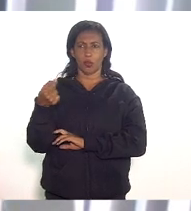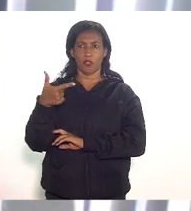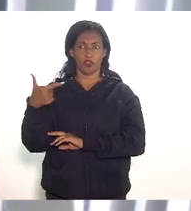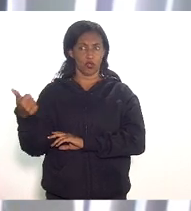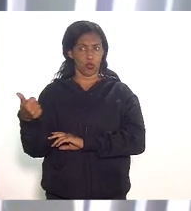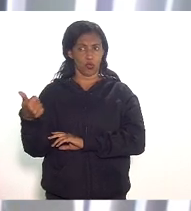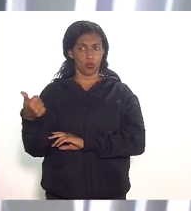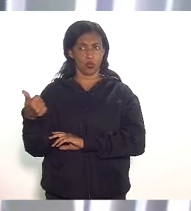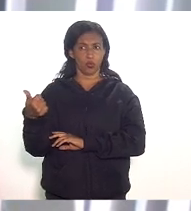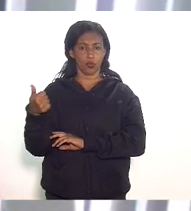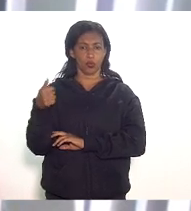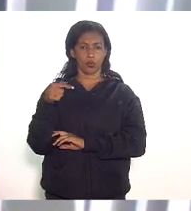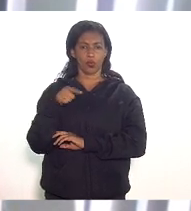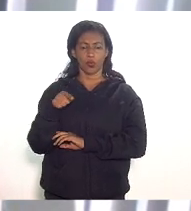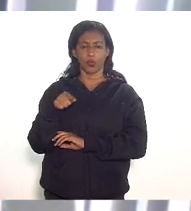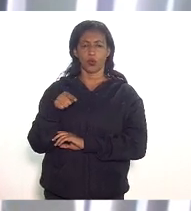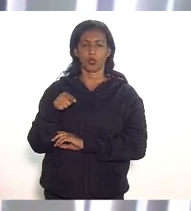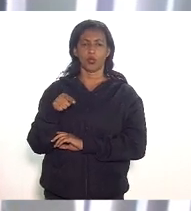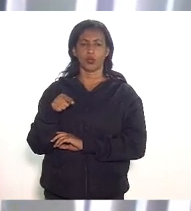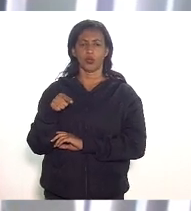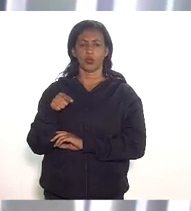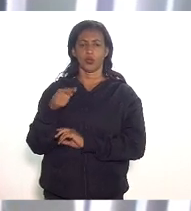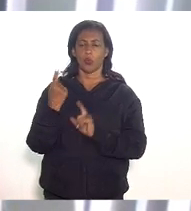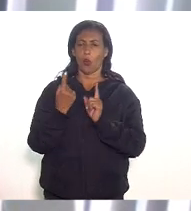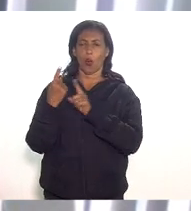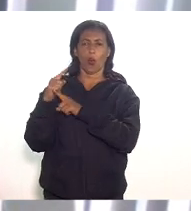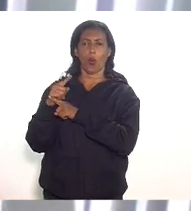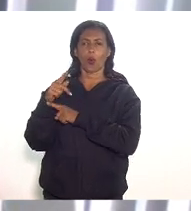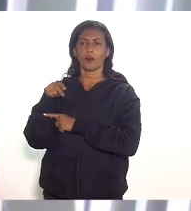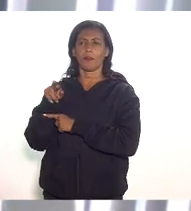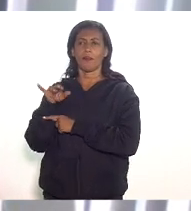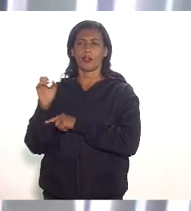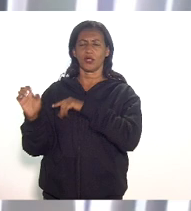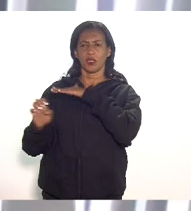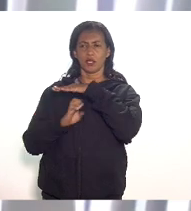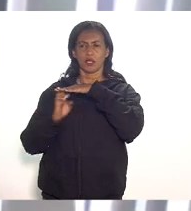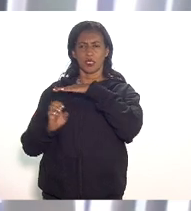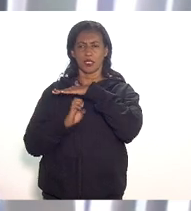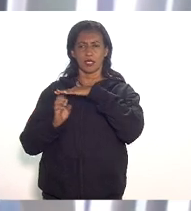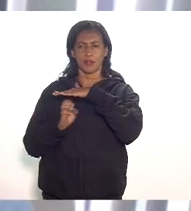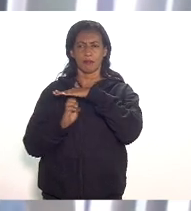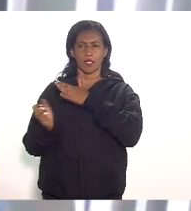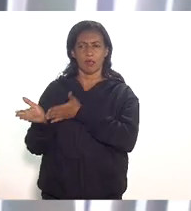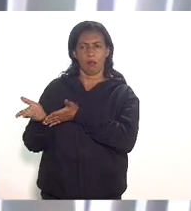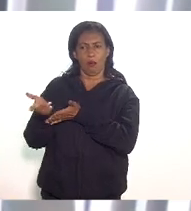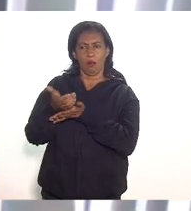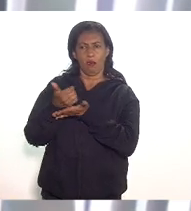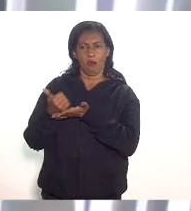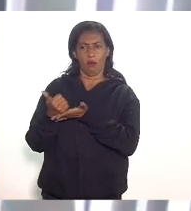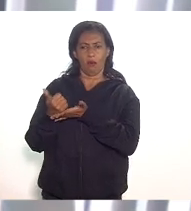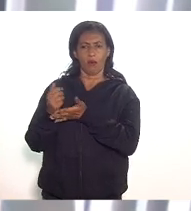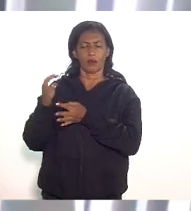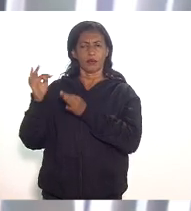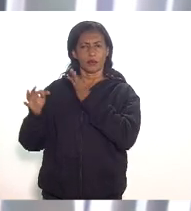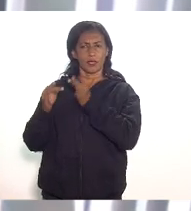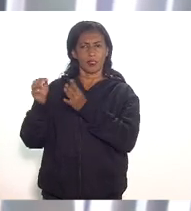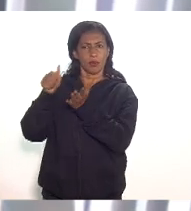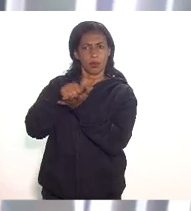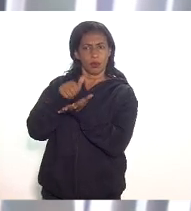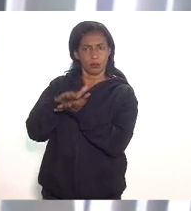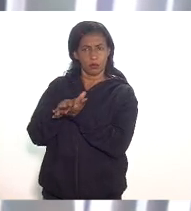de uma parametrização sobre as contrapartidas das empresas beneficiárias por tratamento tributário especial